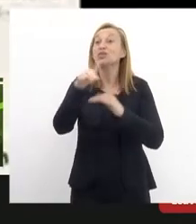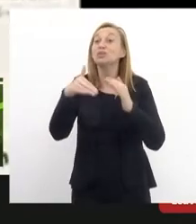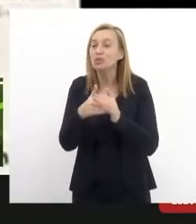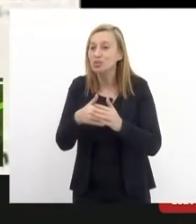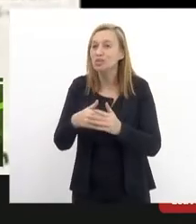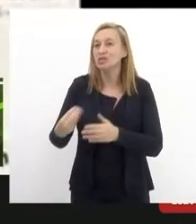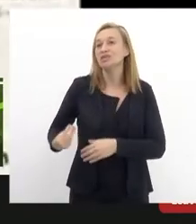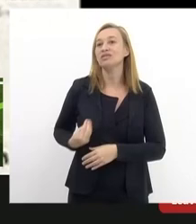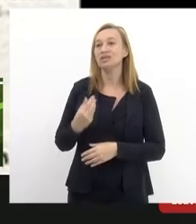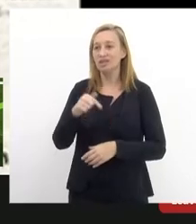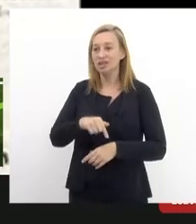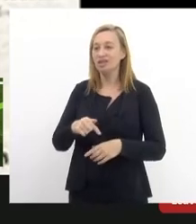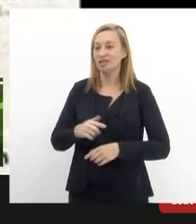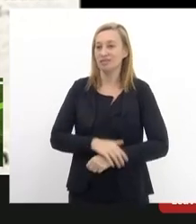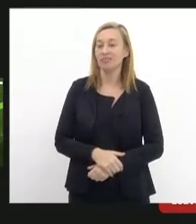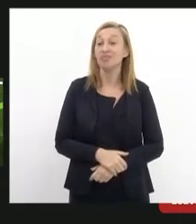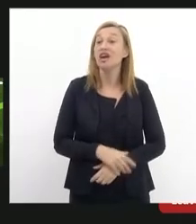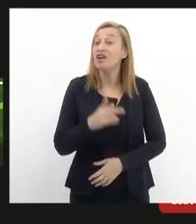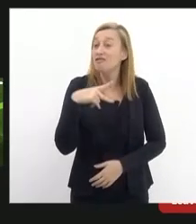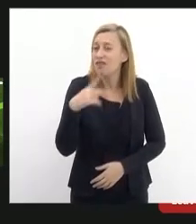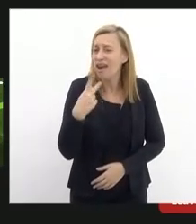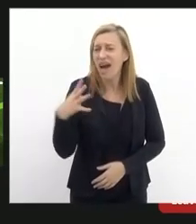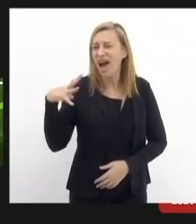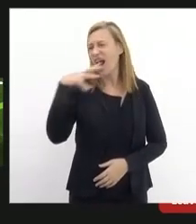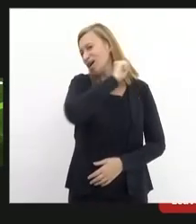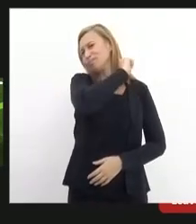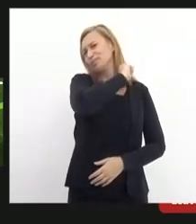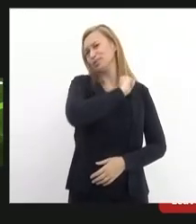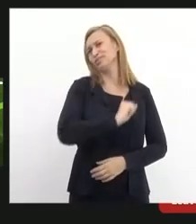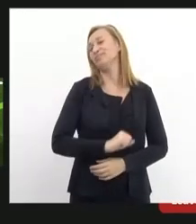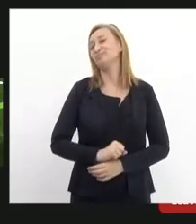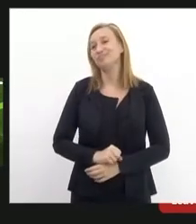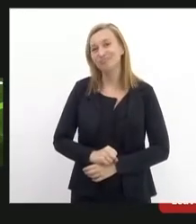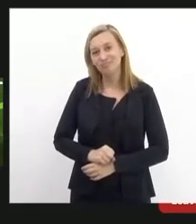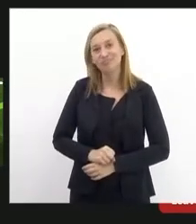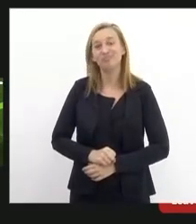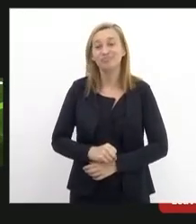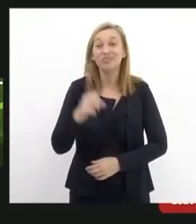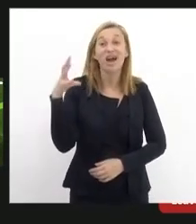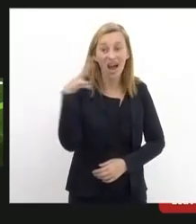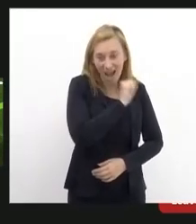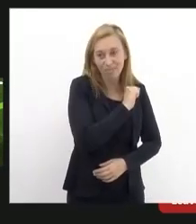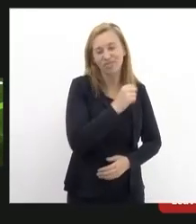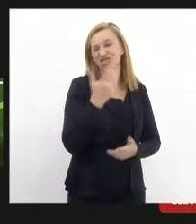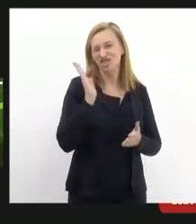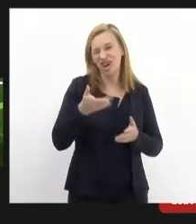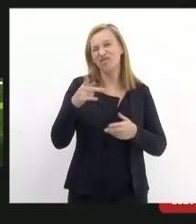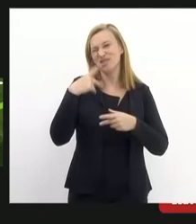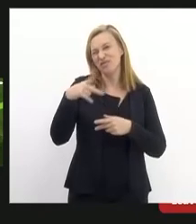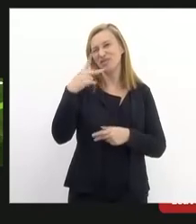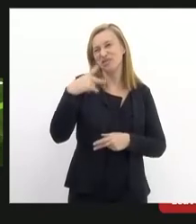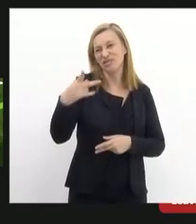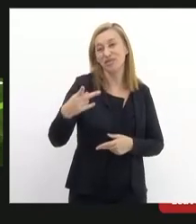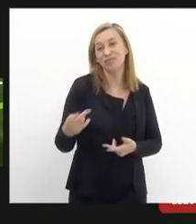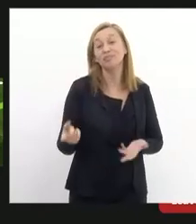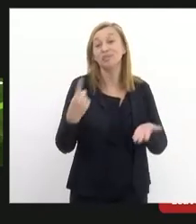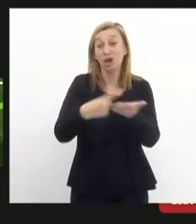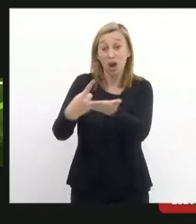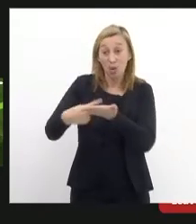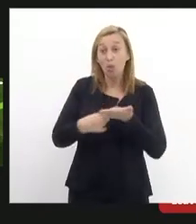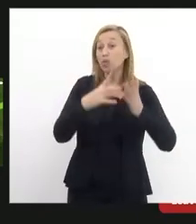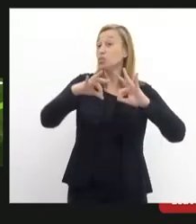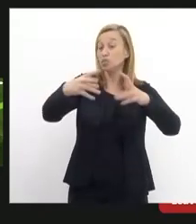passaram aqui falar muito rapidamente Eleomar muito já se falou e tenho acordo que o grande